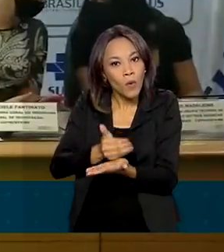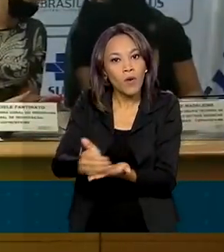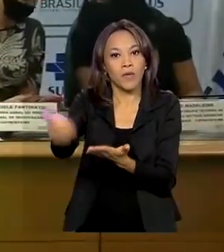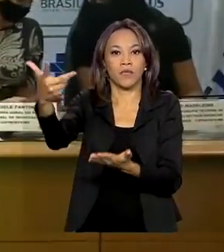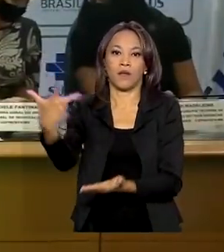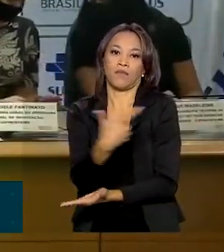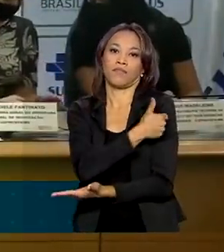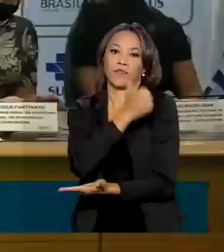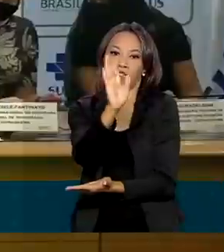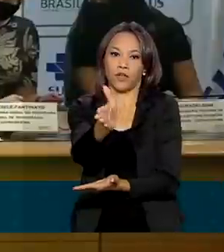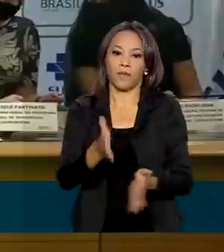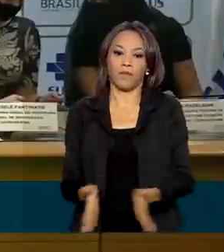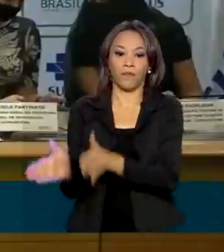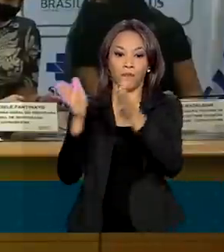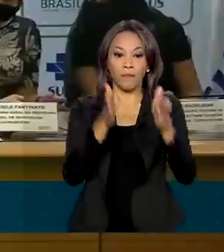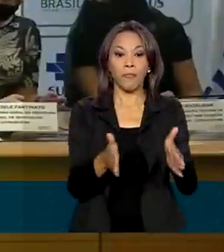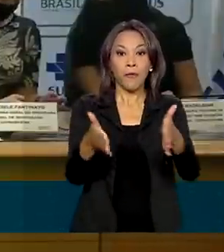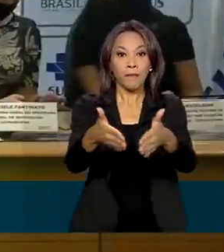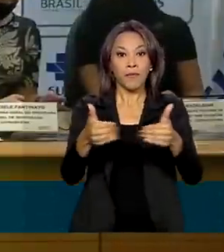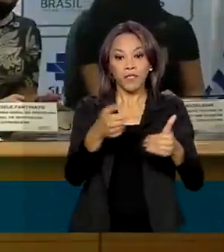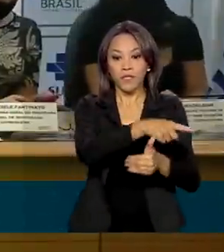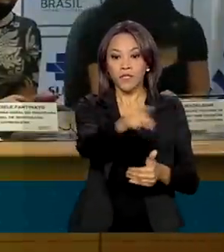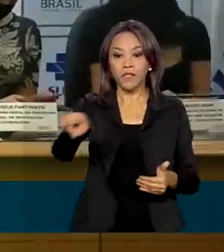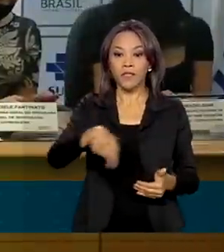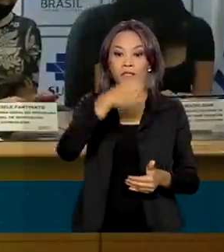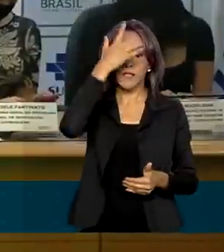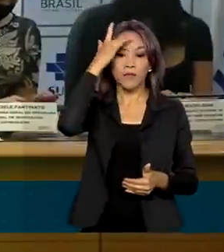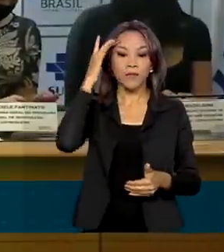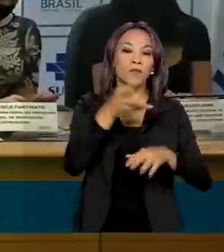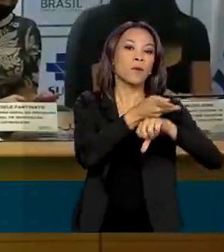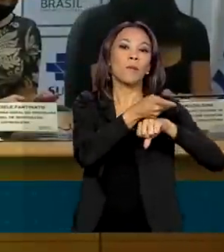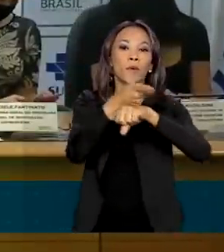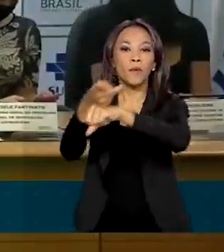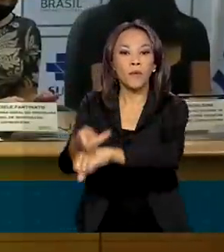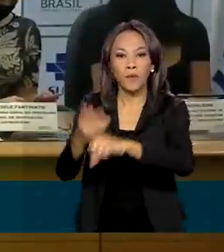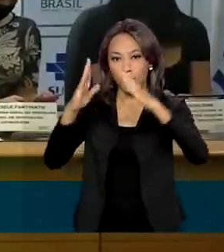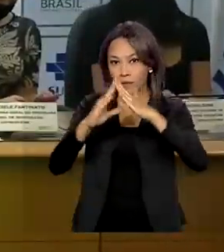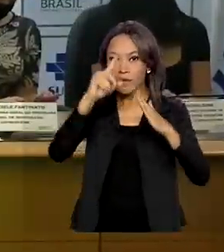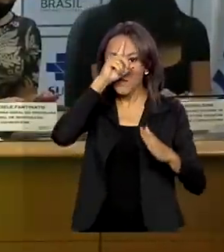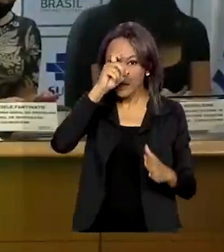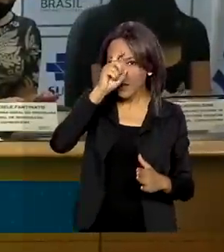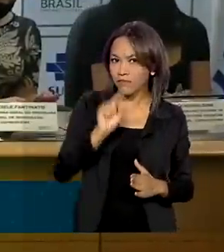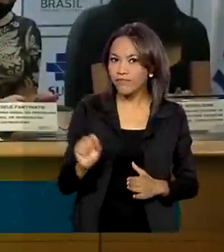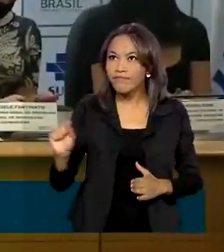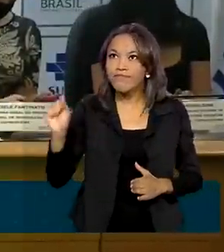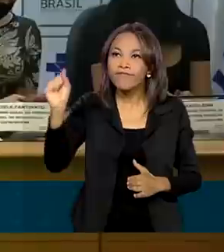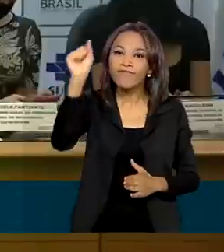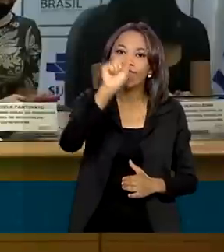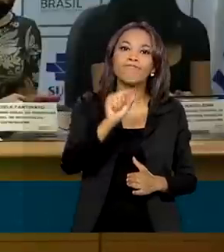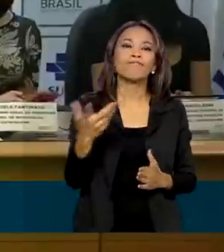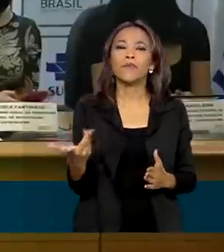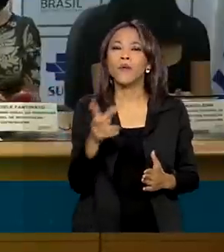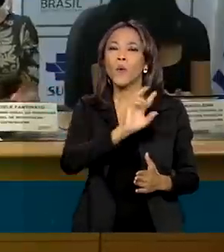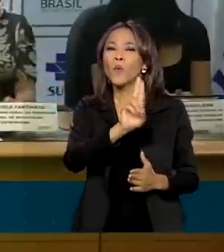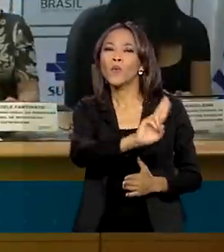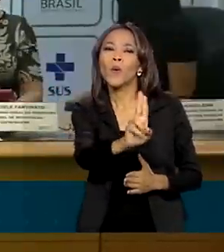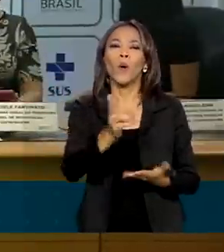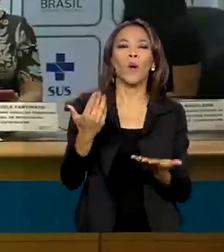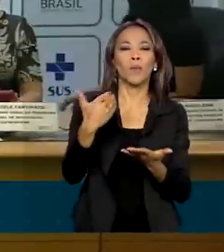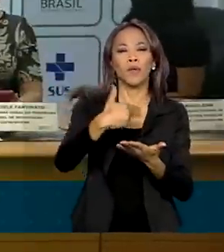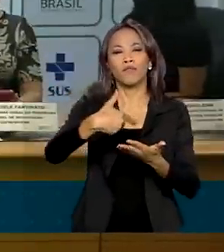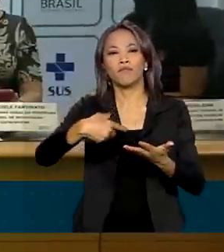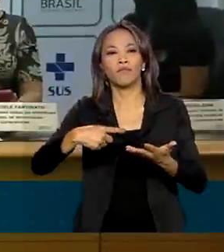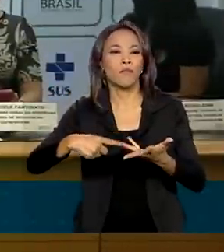pedindo para que a população procure o seu posto de vacinação, procure sua unidade básica para atualizar o seu cadastro.